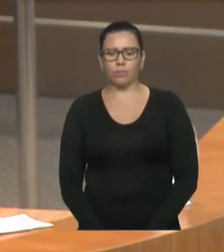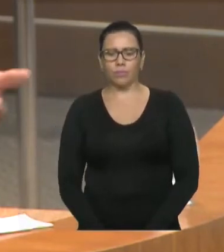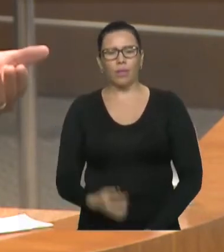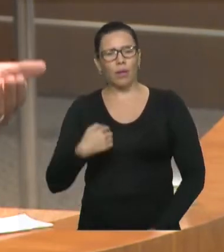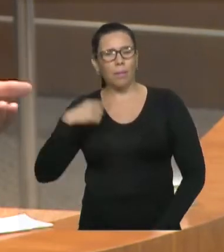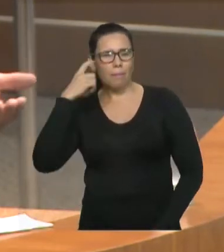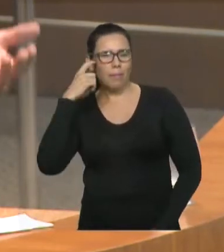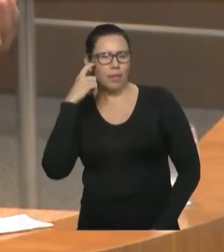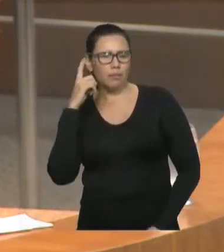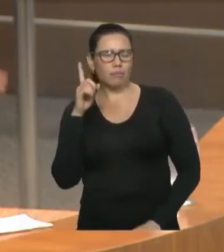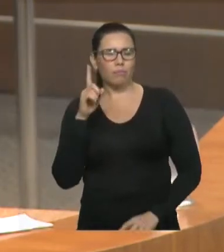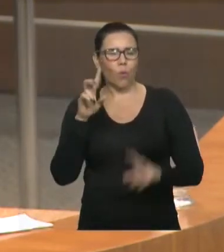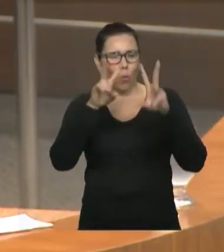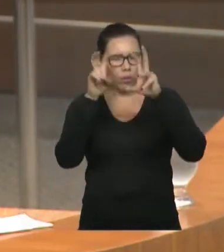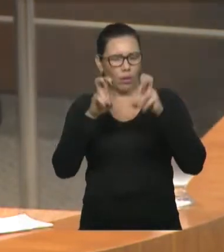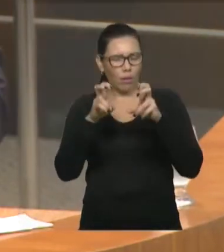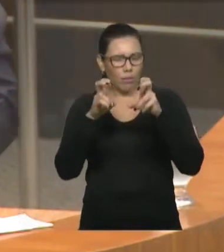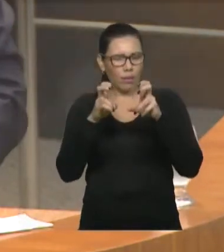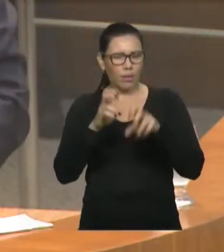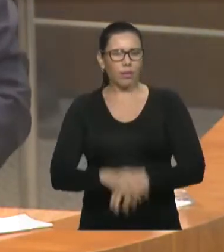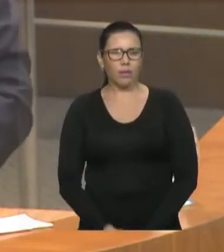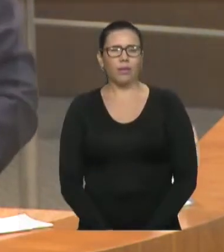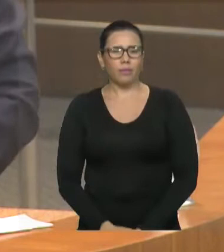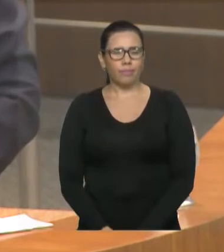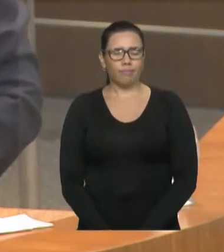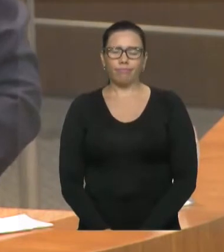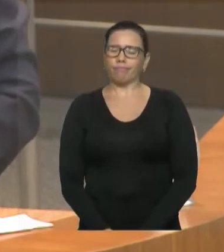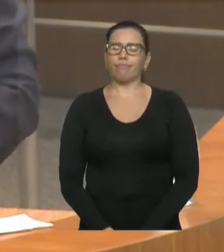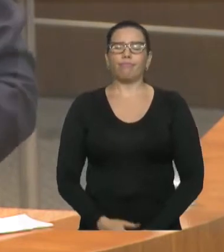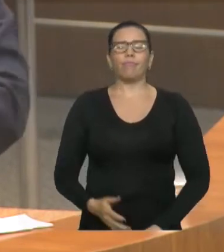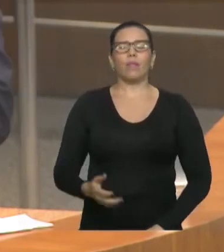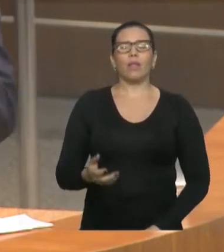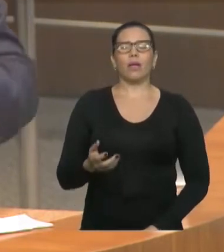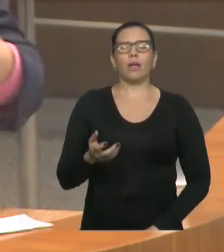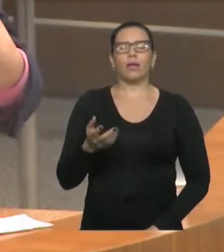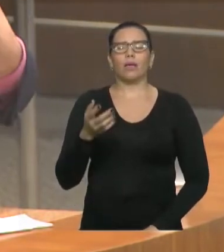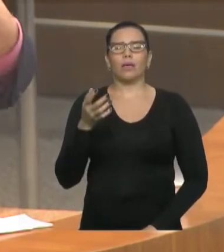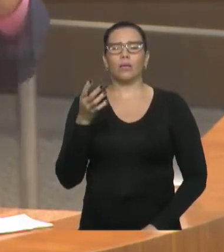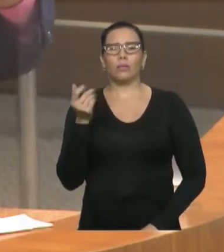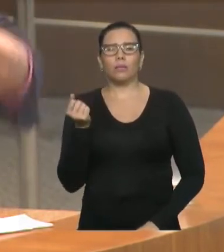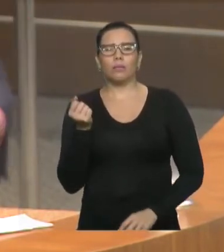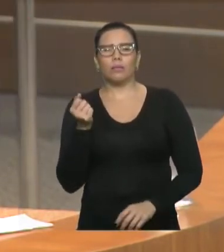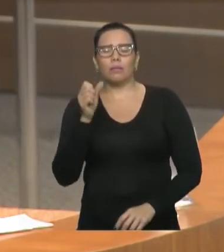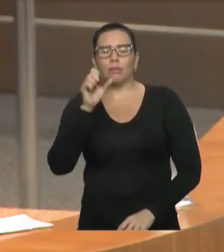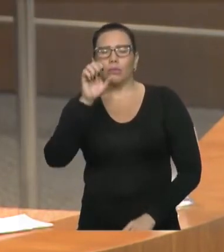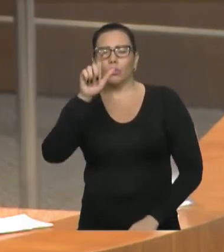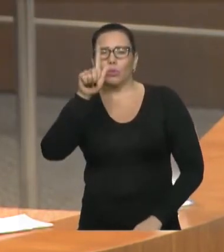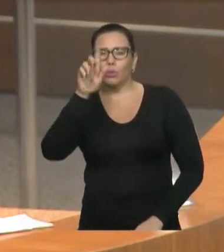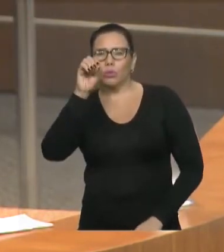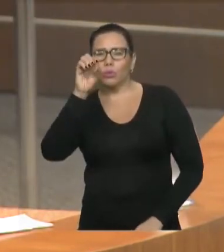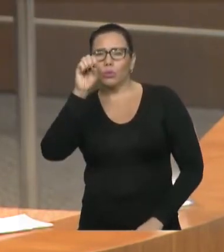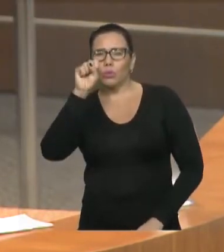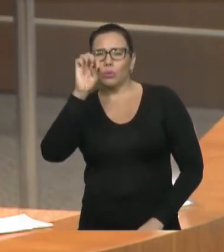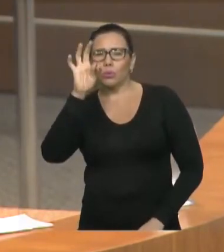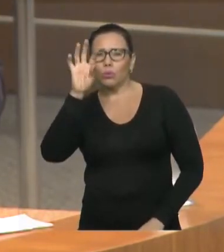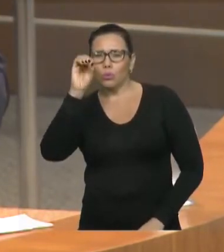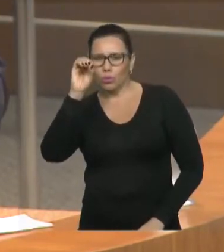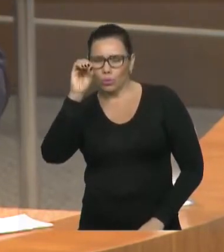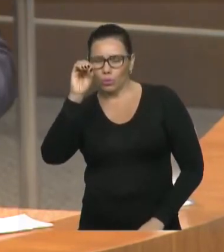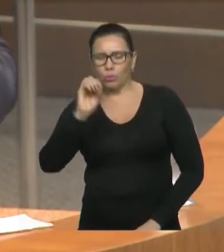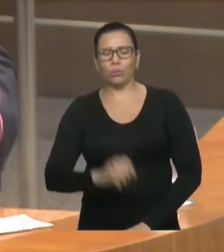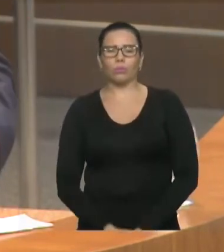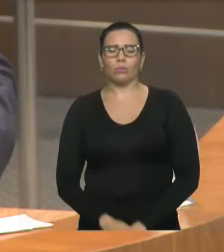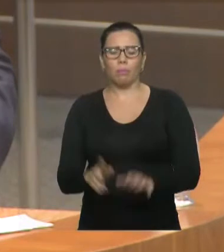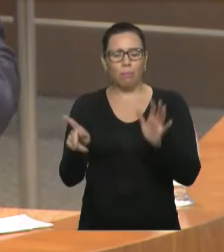E na inauguração dessa água indústria, deputado Adetinha, nós tivemos a oportunidade de ver os agricultores transformando